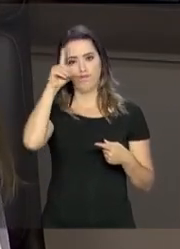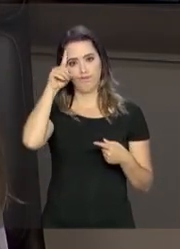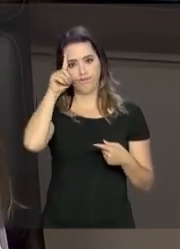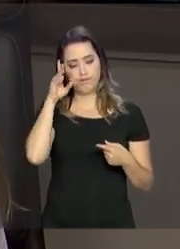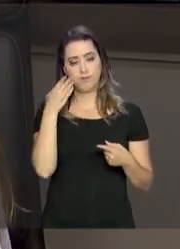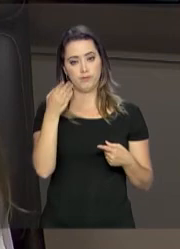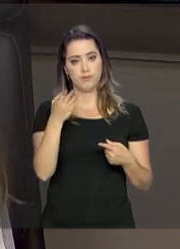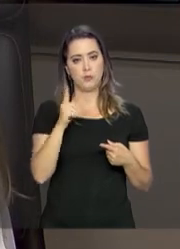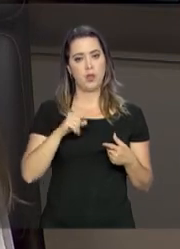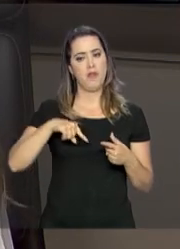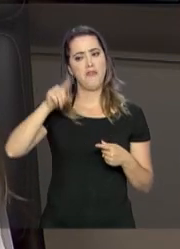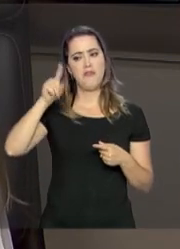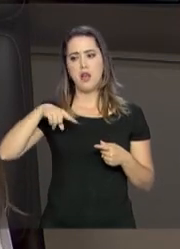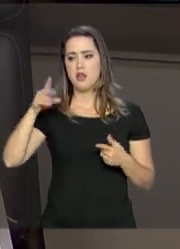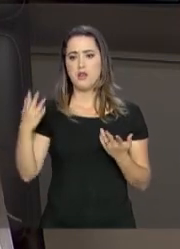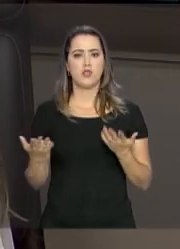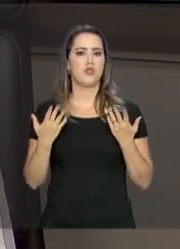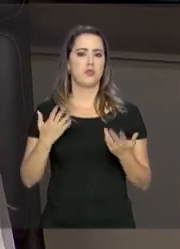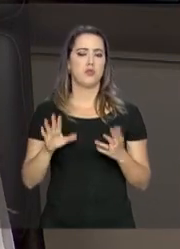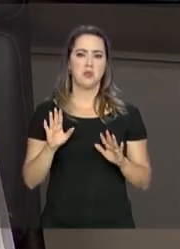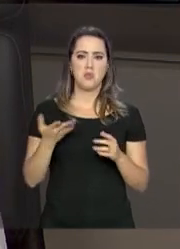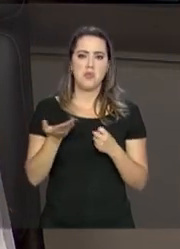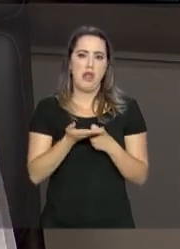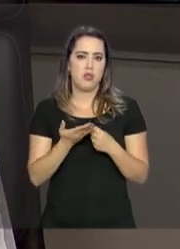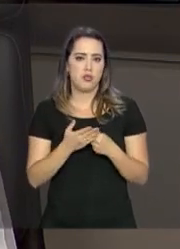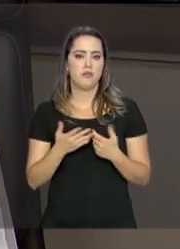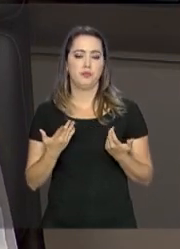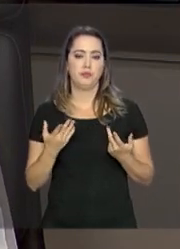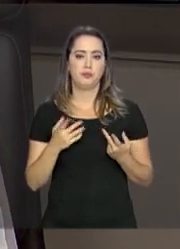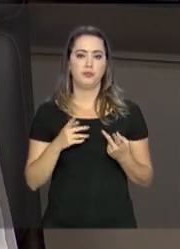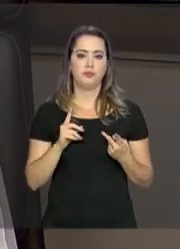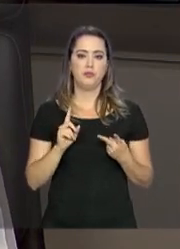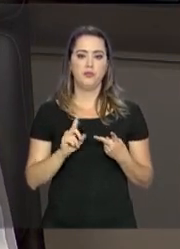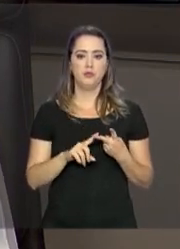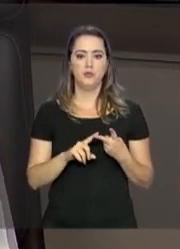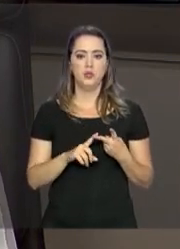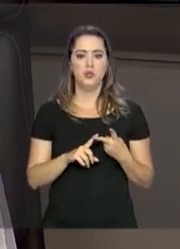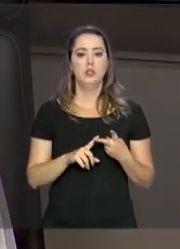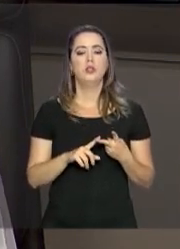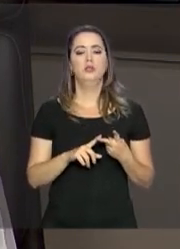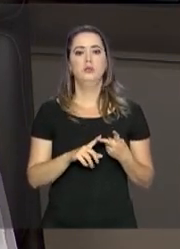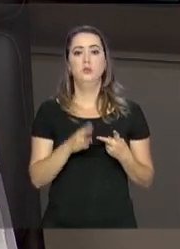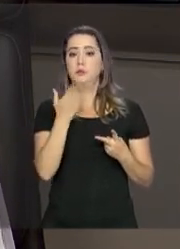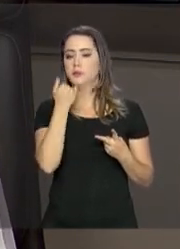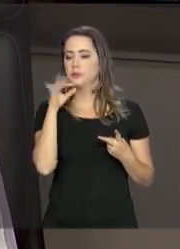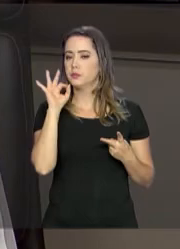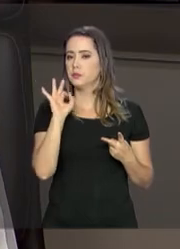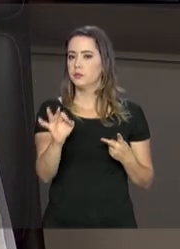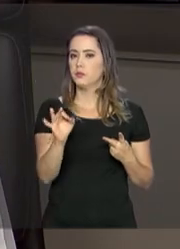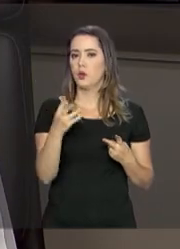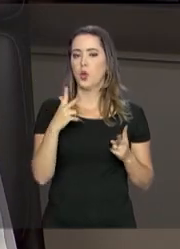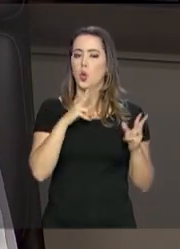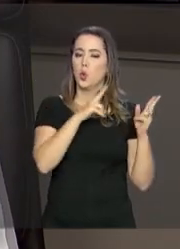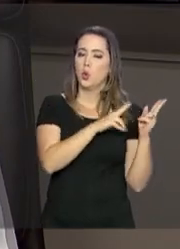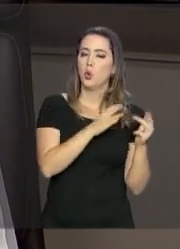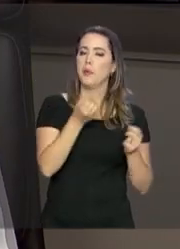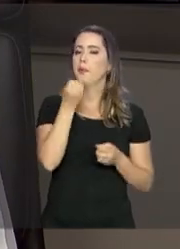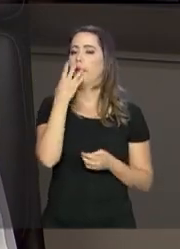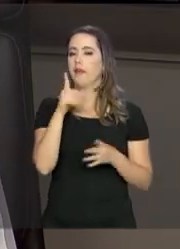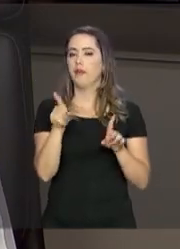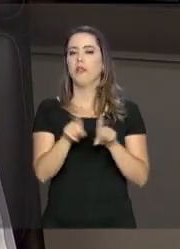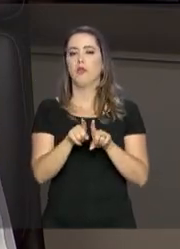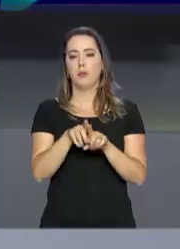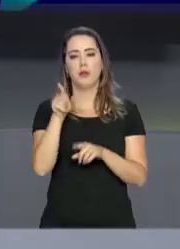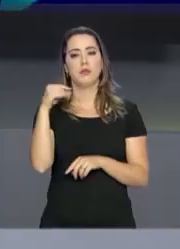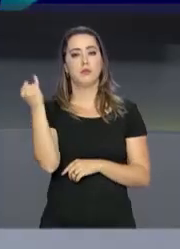Isso varia de acordo com o peso, mas uma média. E se alimentar adequadamente, dormir bem, né? Tudo isso é